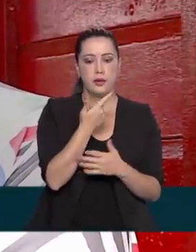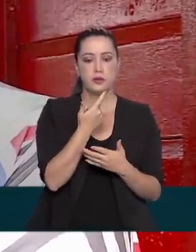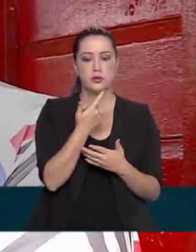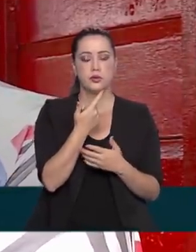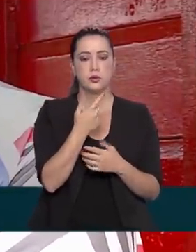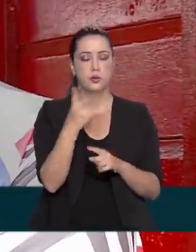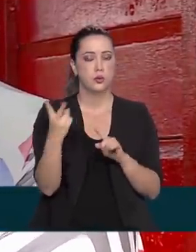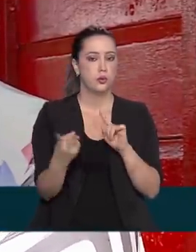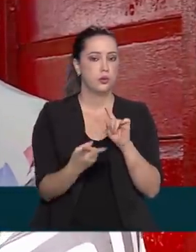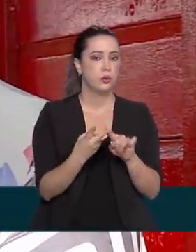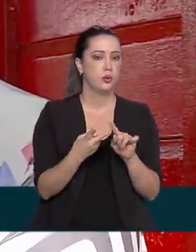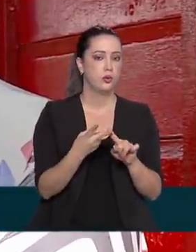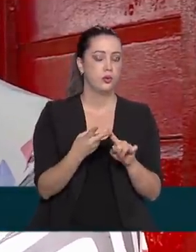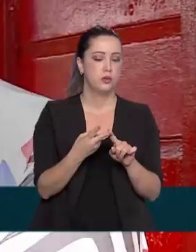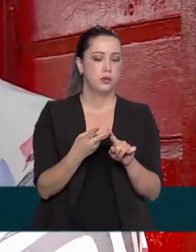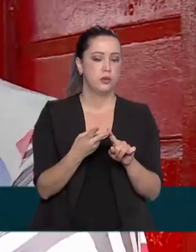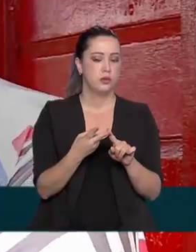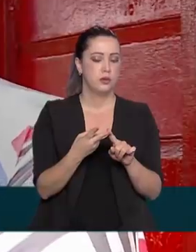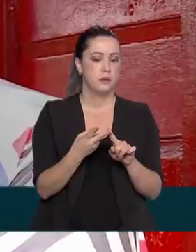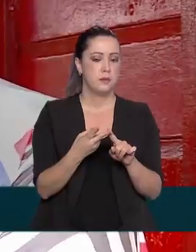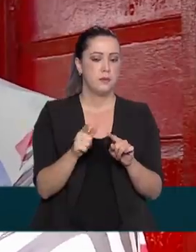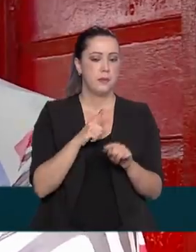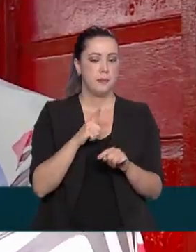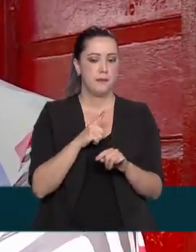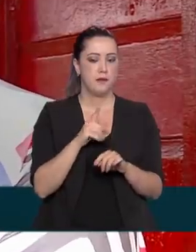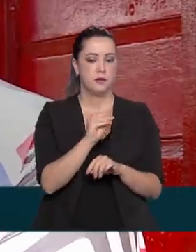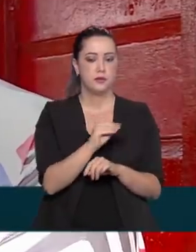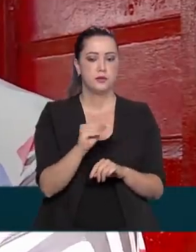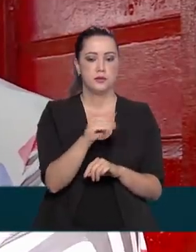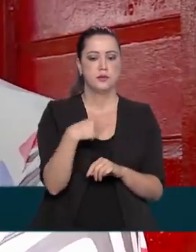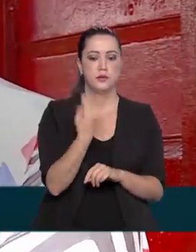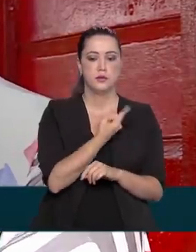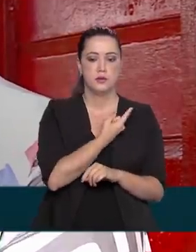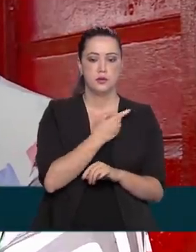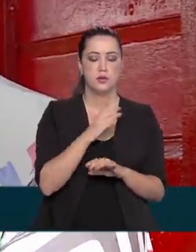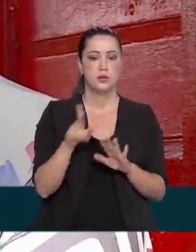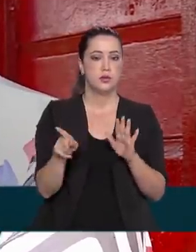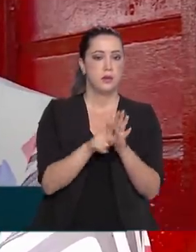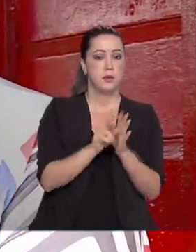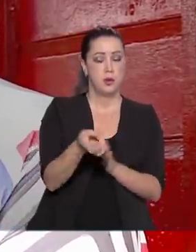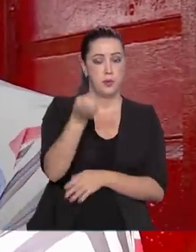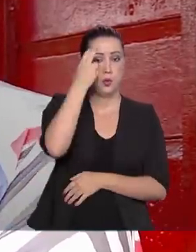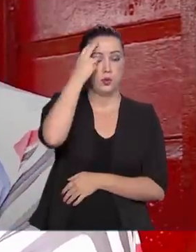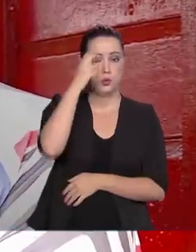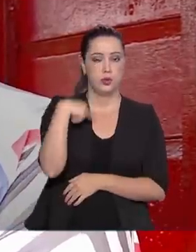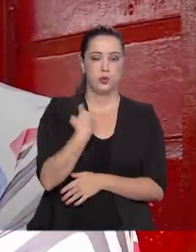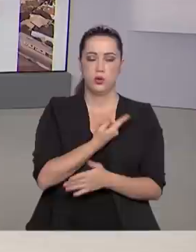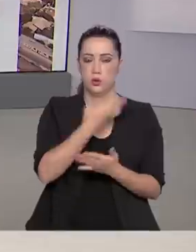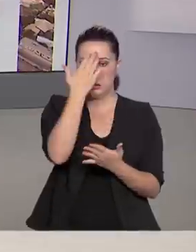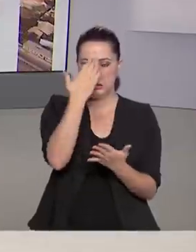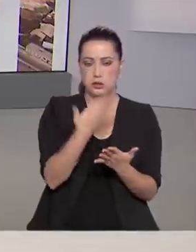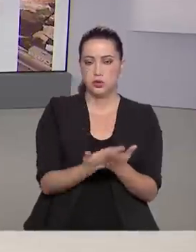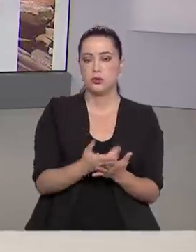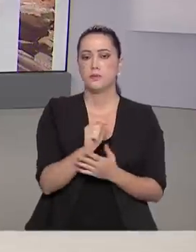E em segundo lugar, nós estamos nos prevenindo com as nossas próprias culturas, com as nossas crenças.